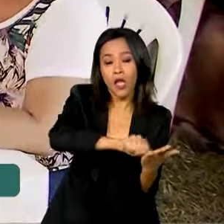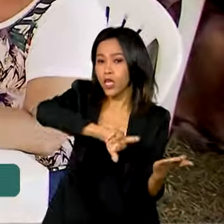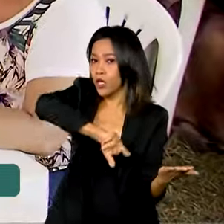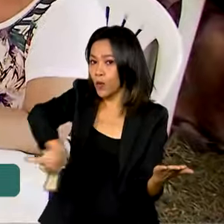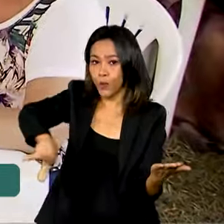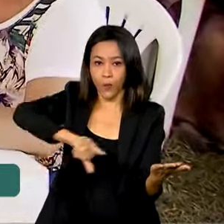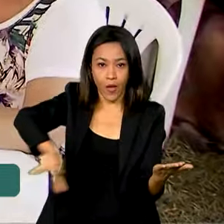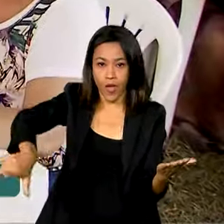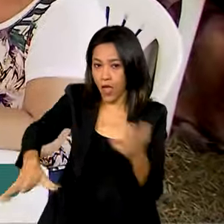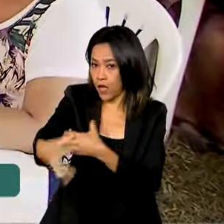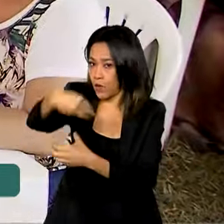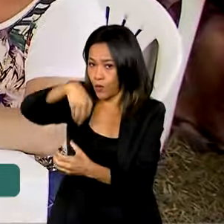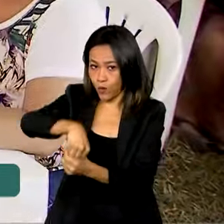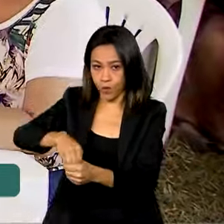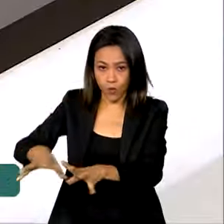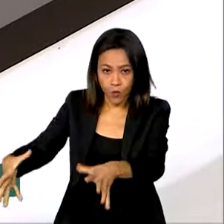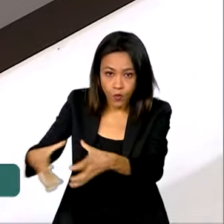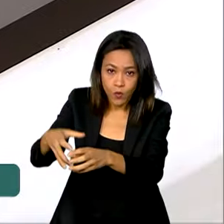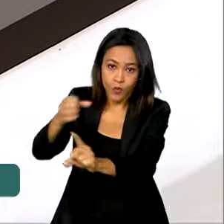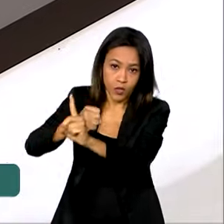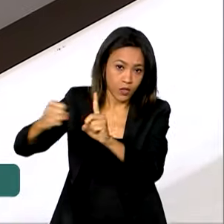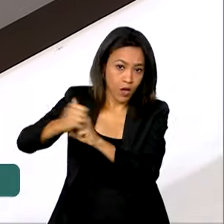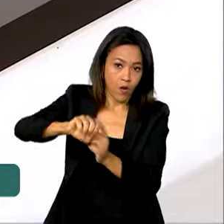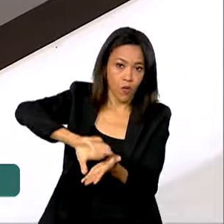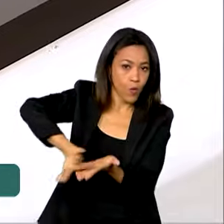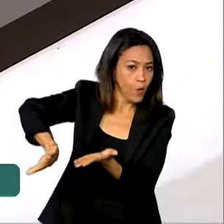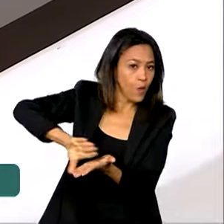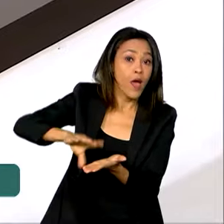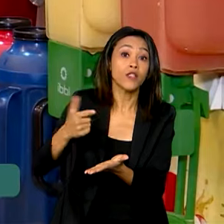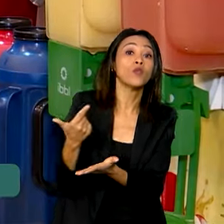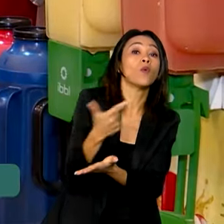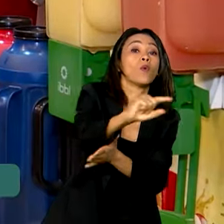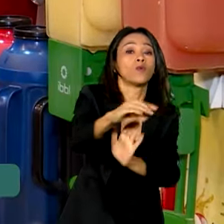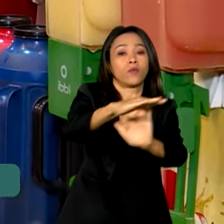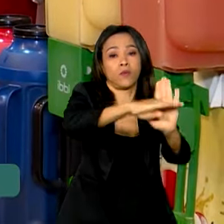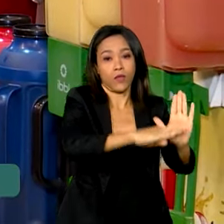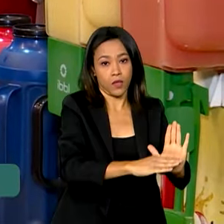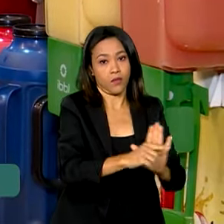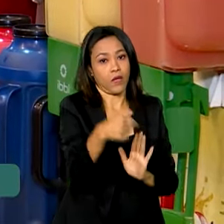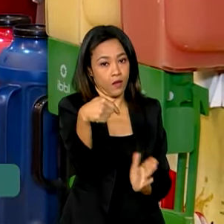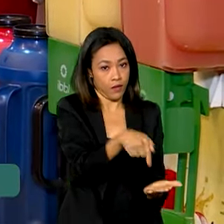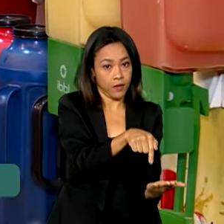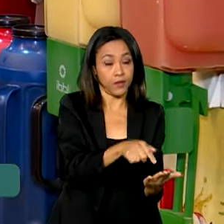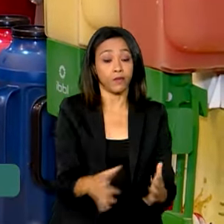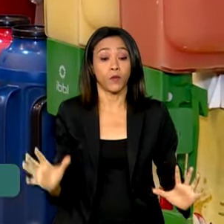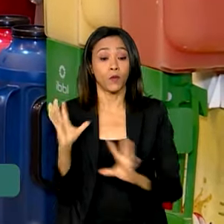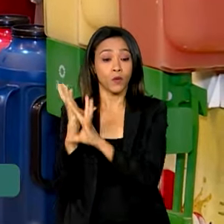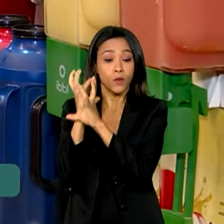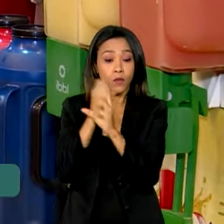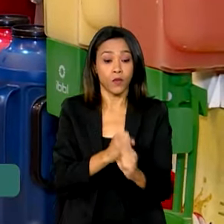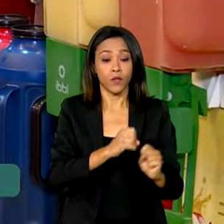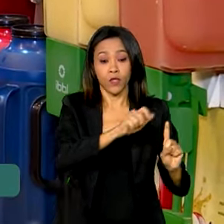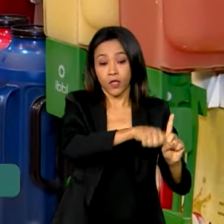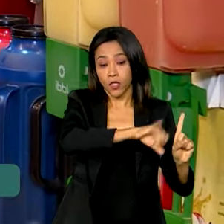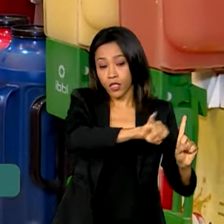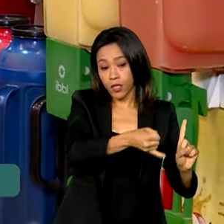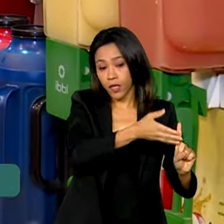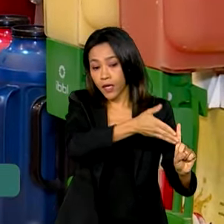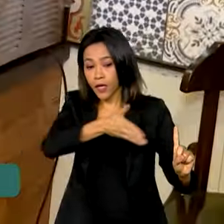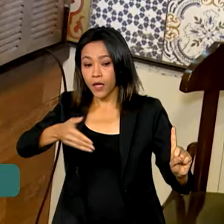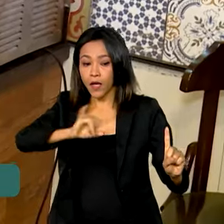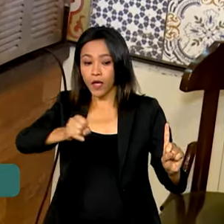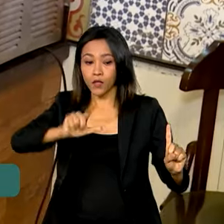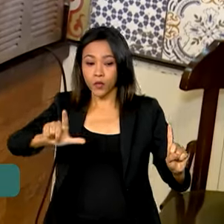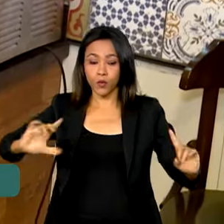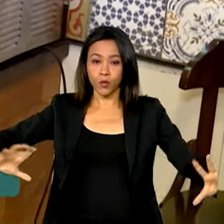especificamente do Bolsa Família, e sim de outros programas. No acumulado de janeiro a julho deste ano, o